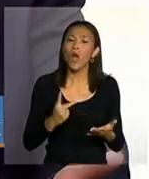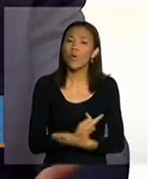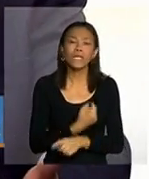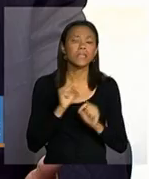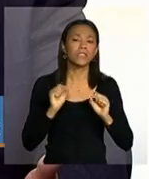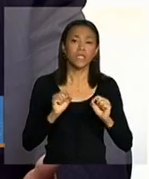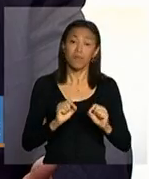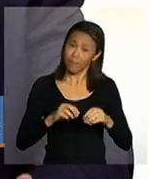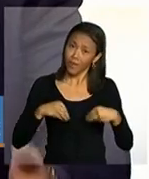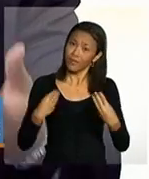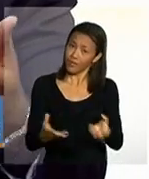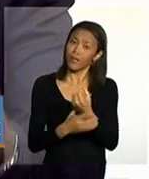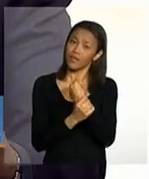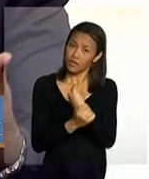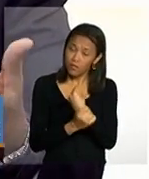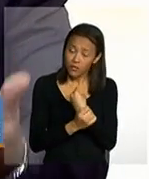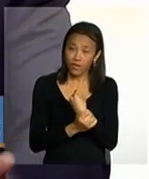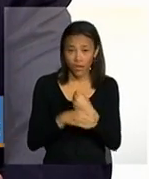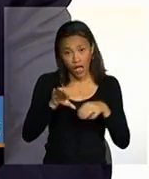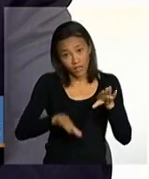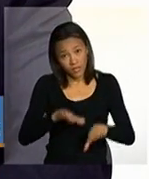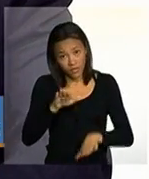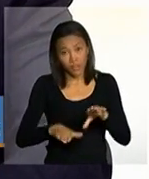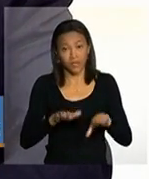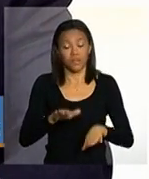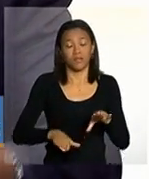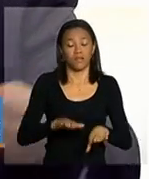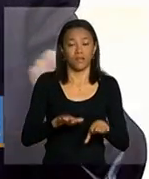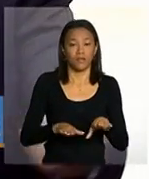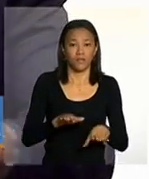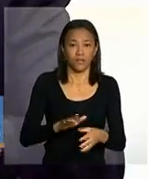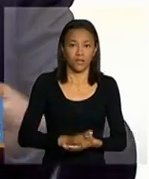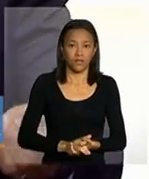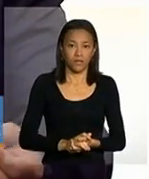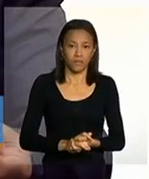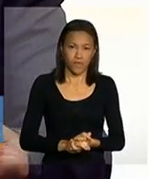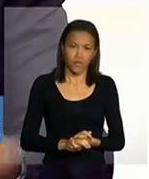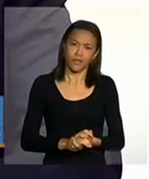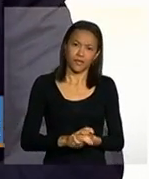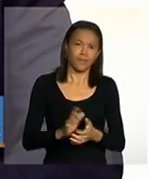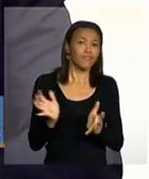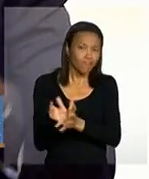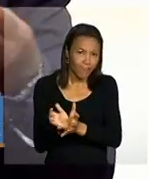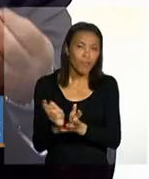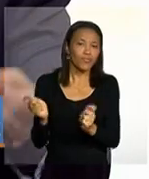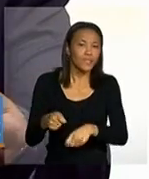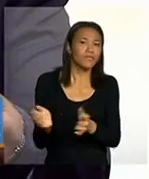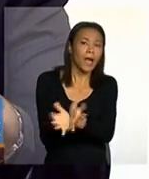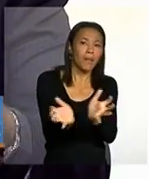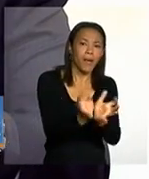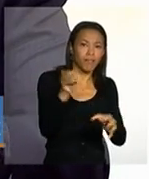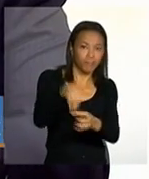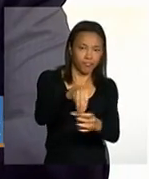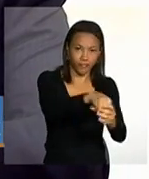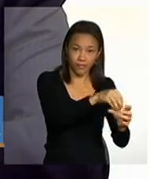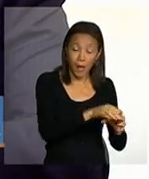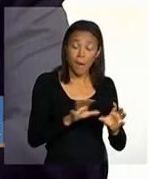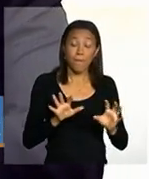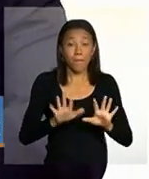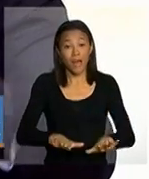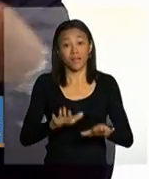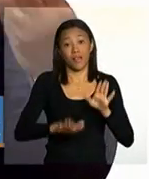garantir que vá para a escola. às vezes eles dão conta dentro de cada setor, mas não mais às vezes eles têm que